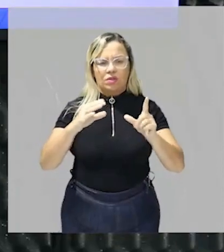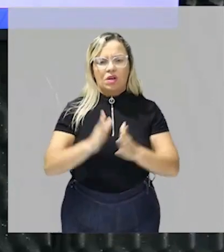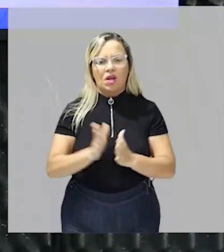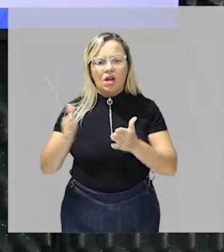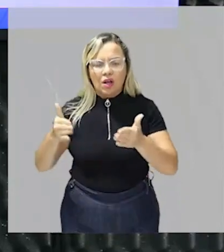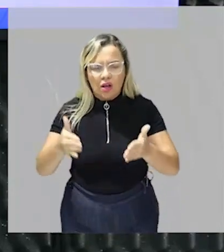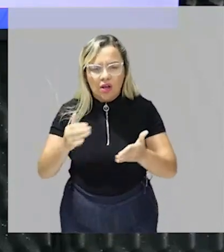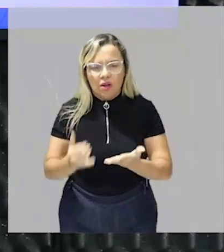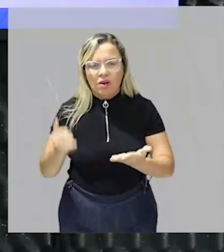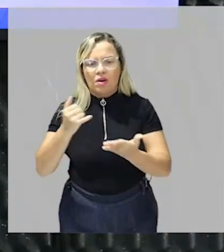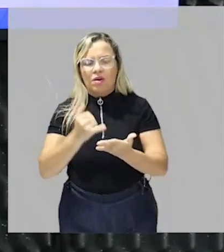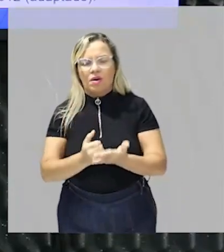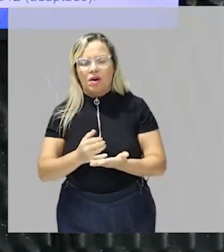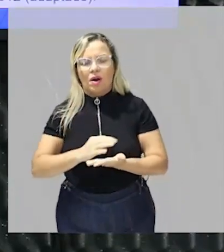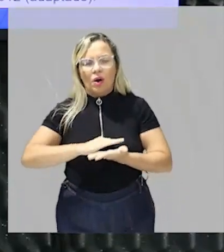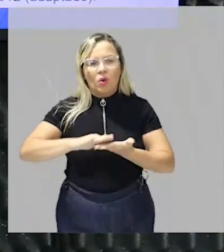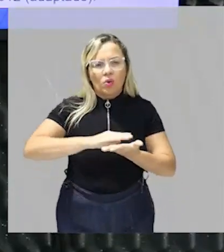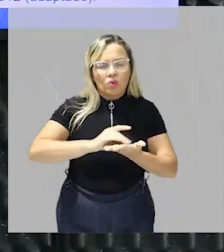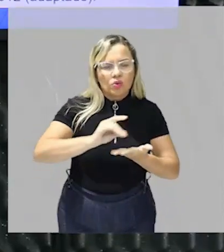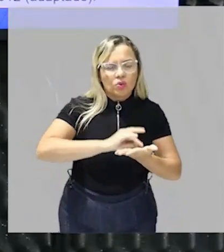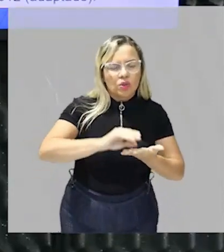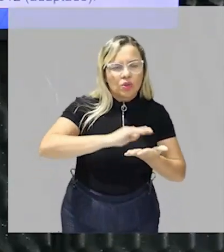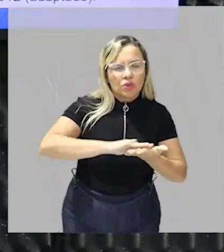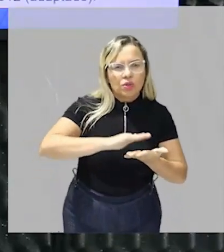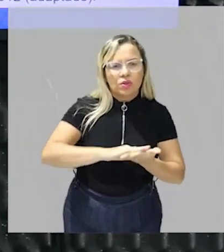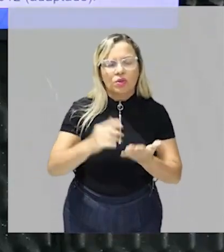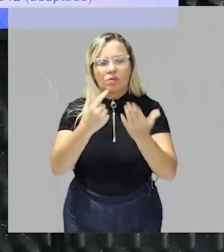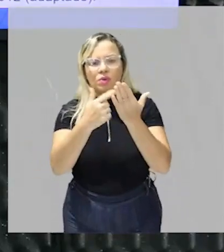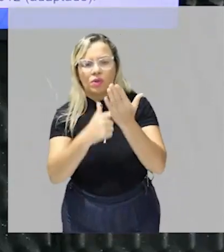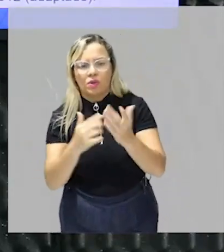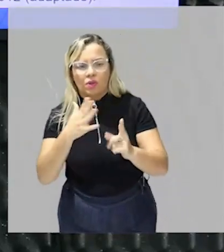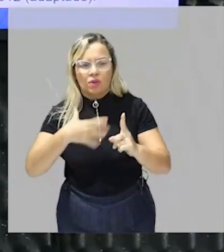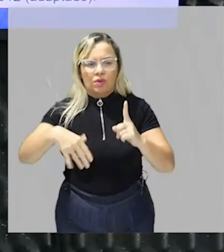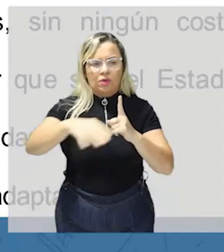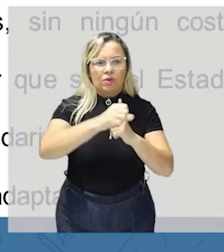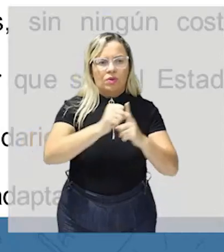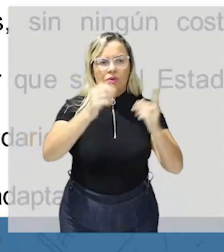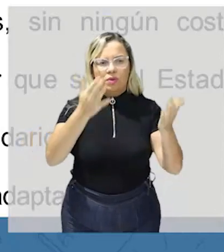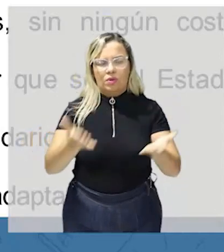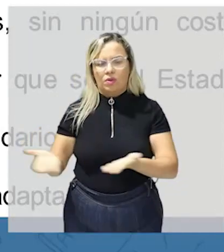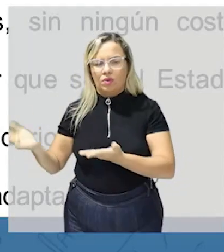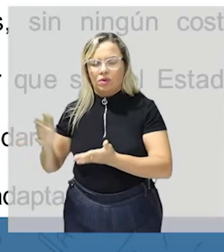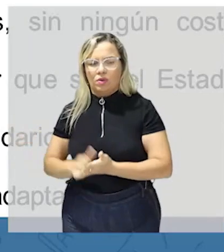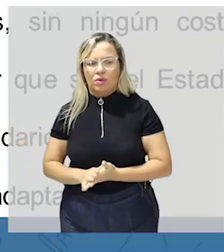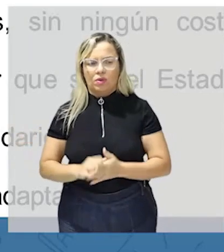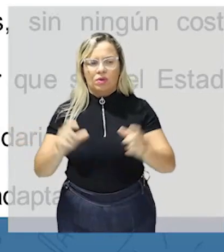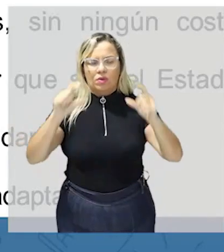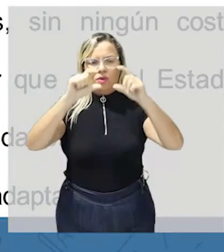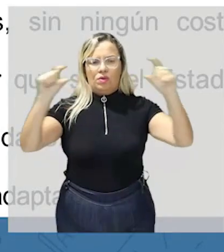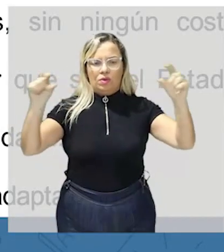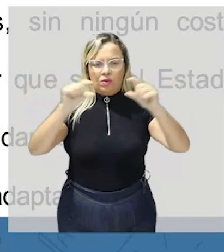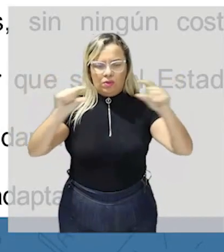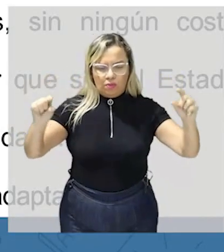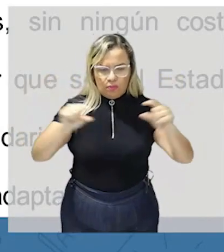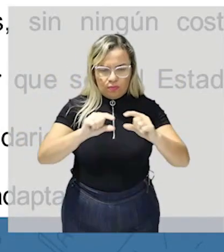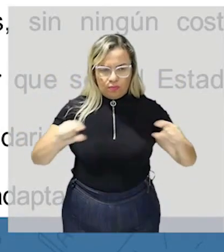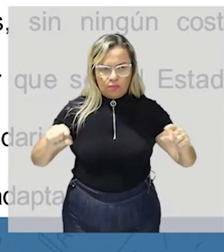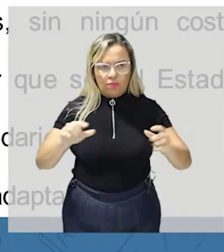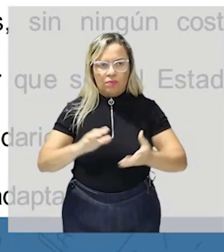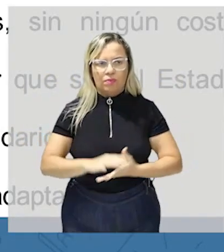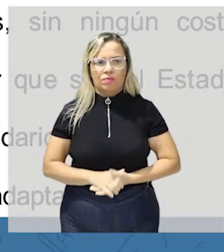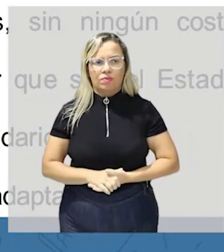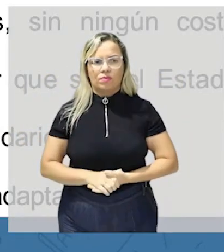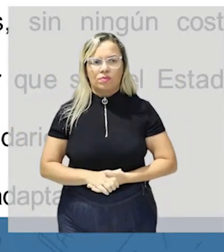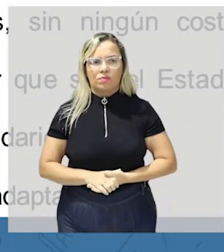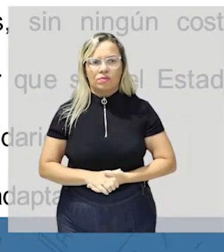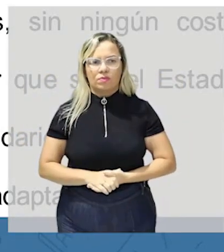custeio de programas sociais onde é que eu acho isso professora está bem aqui nessa toda nesse parágrafo bem